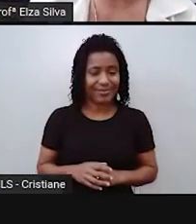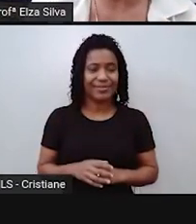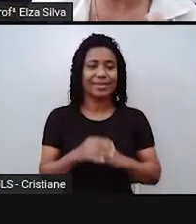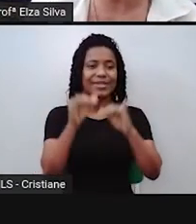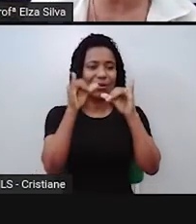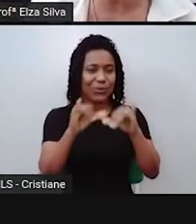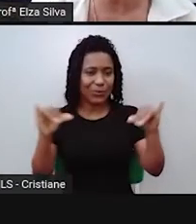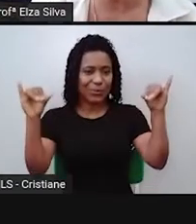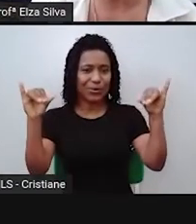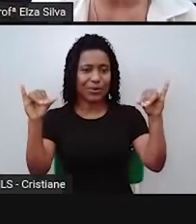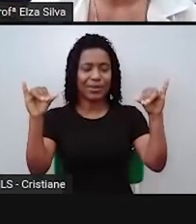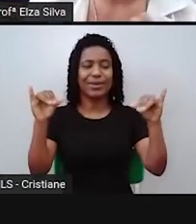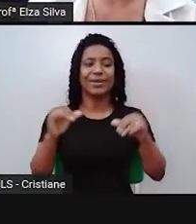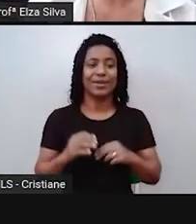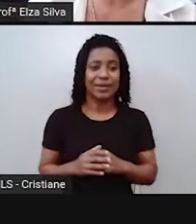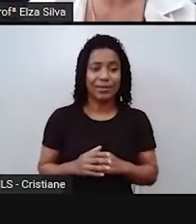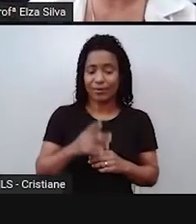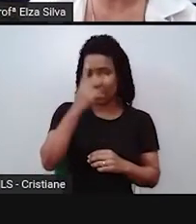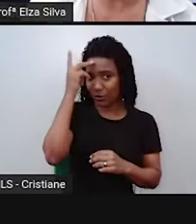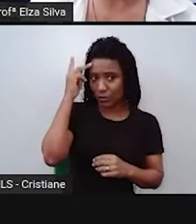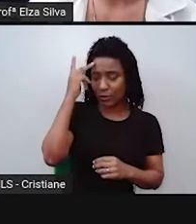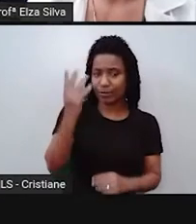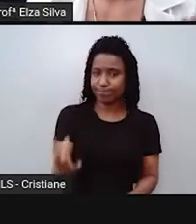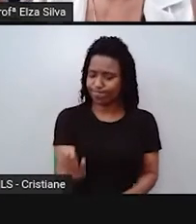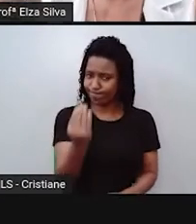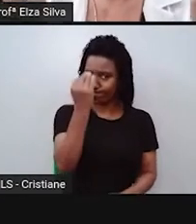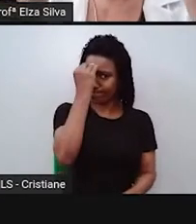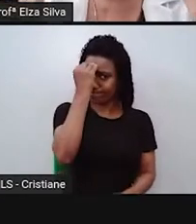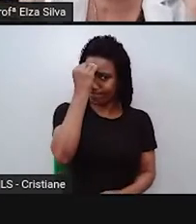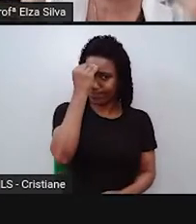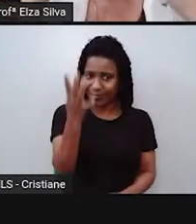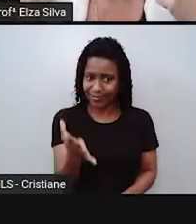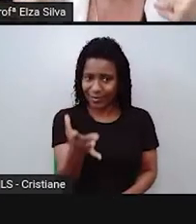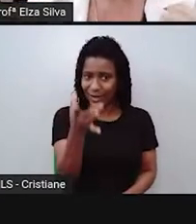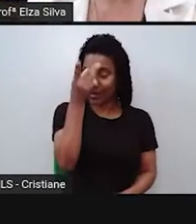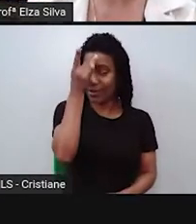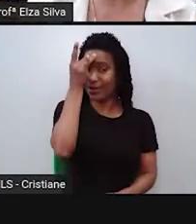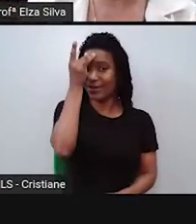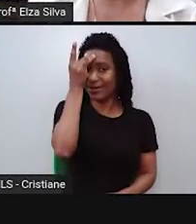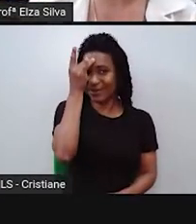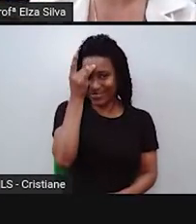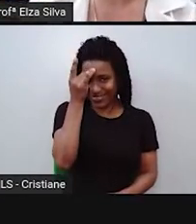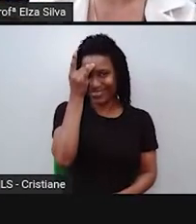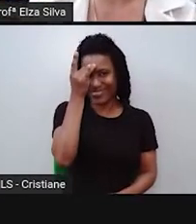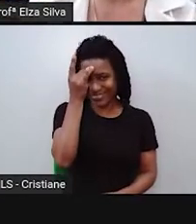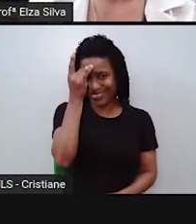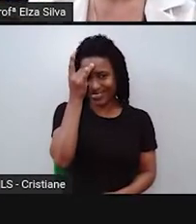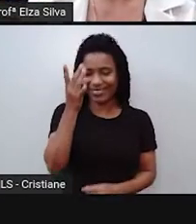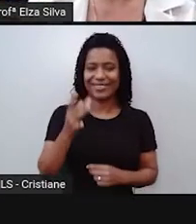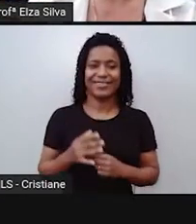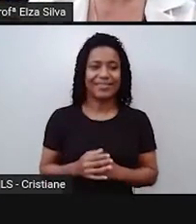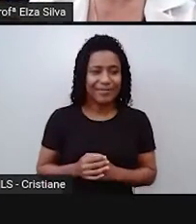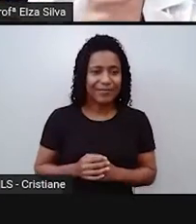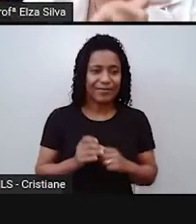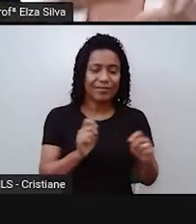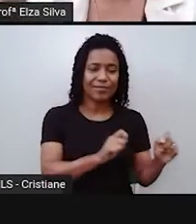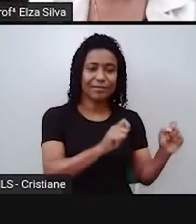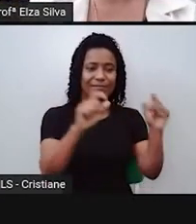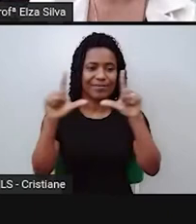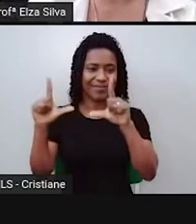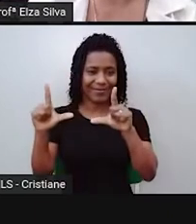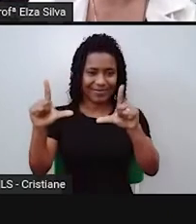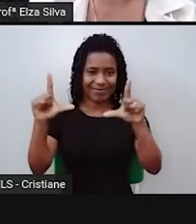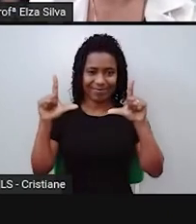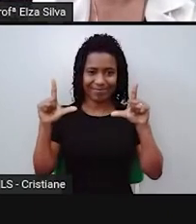sendo repetido pelas pessoas. E os eleitores memorizam aquilo ali como se fosse a